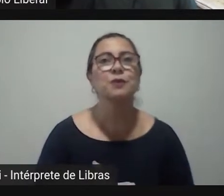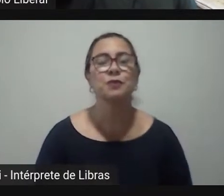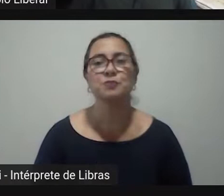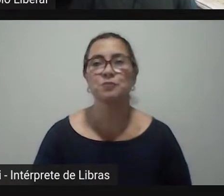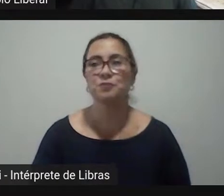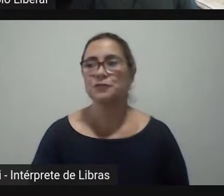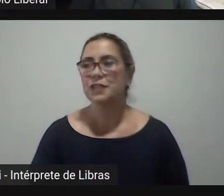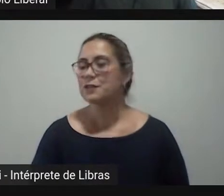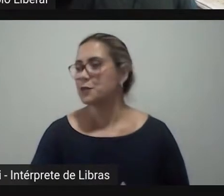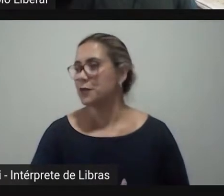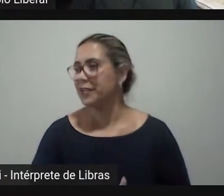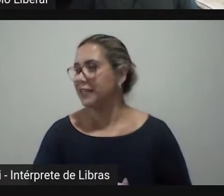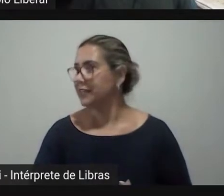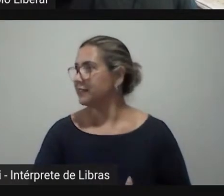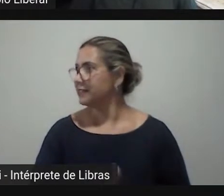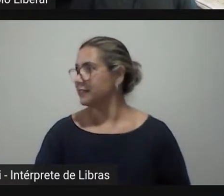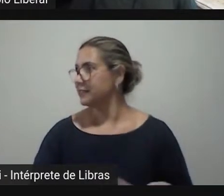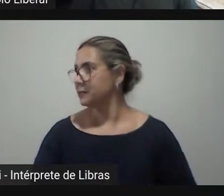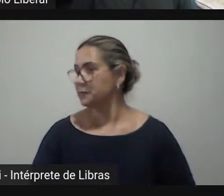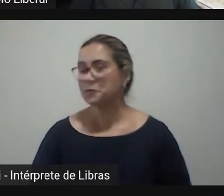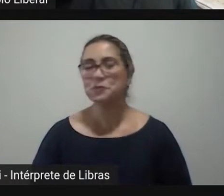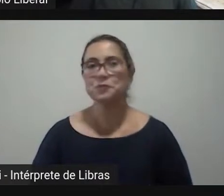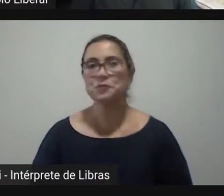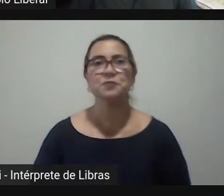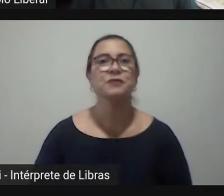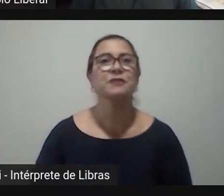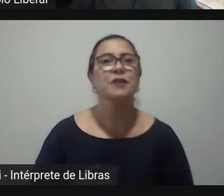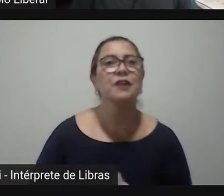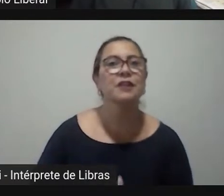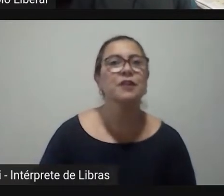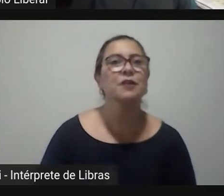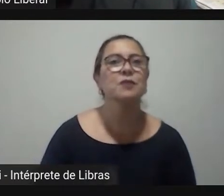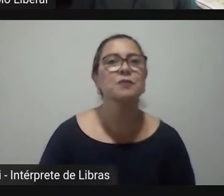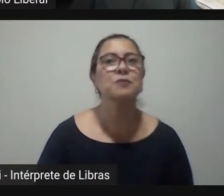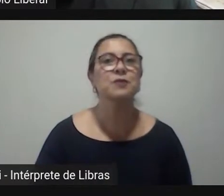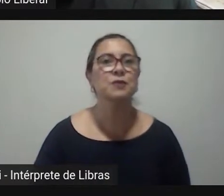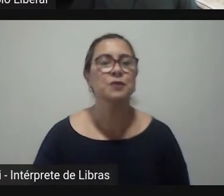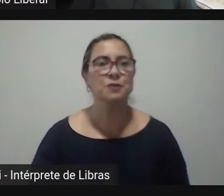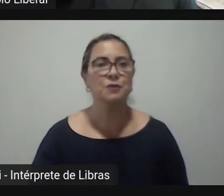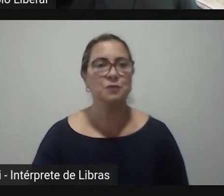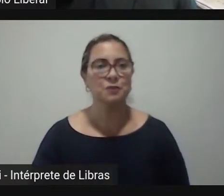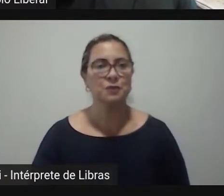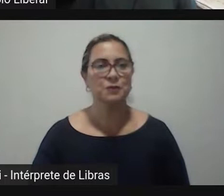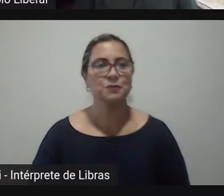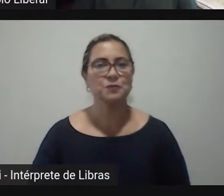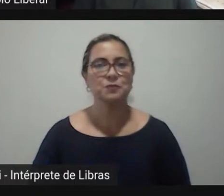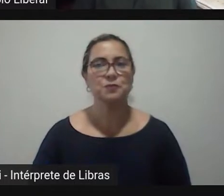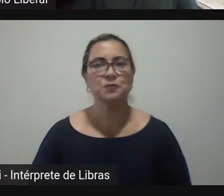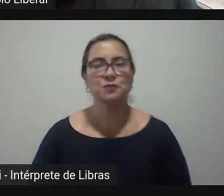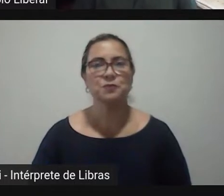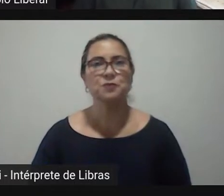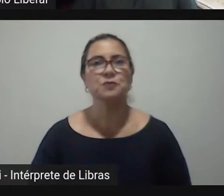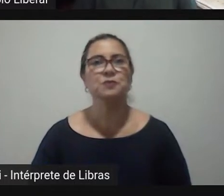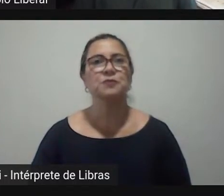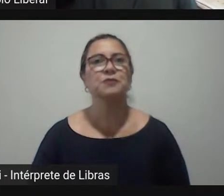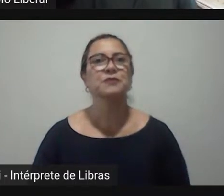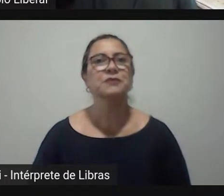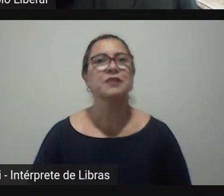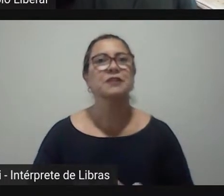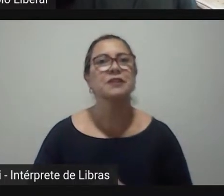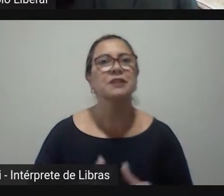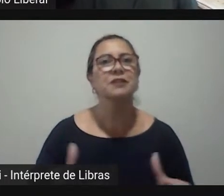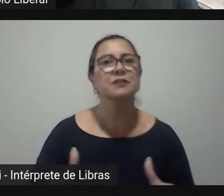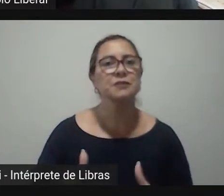vai ser iniciado a partir de agora. Nós mudamos um pouco a nossa programação, em virtude de algumas bancas que estão